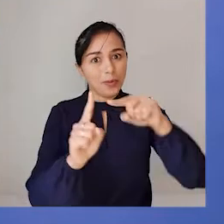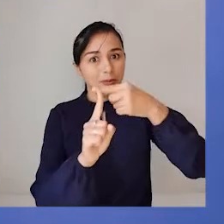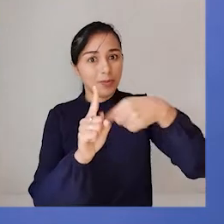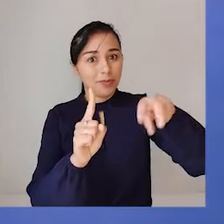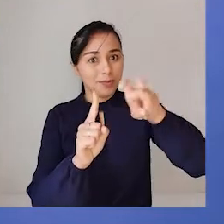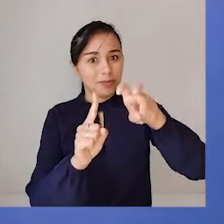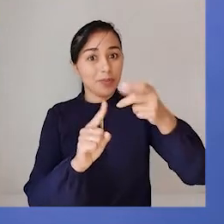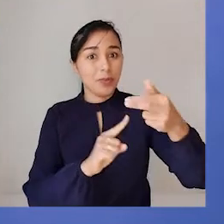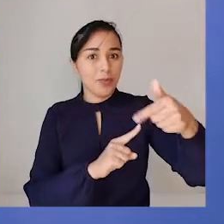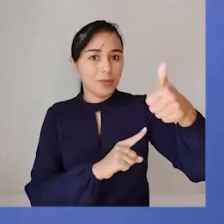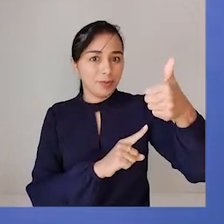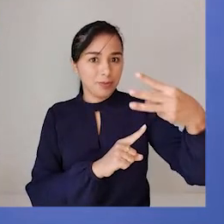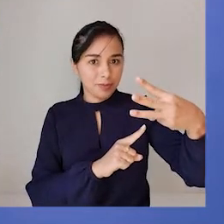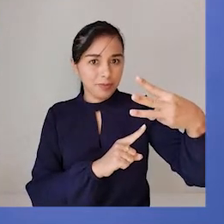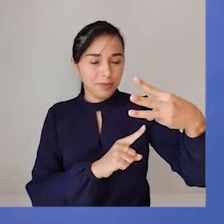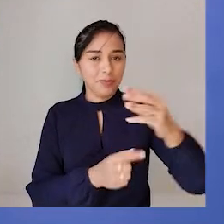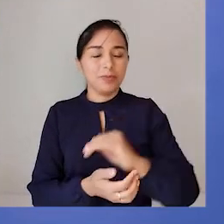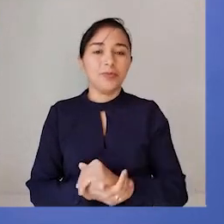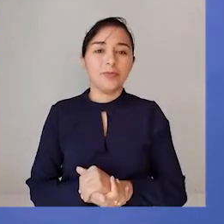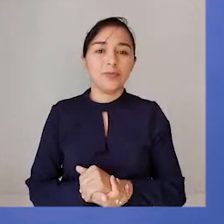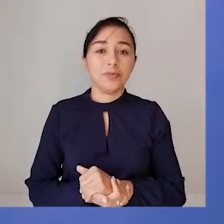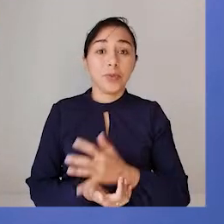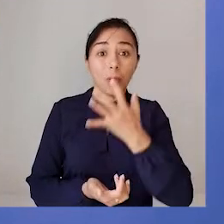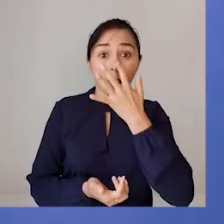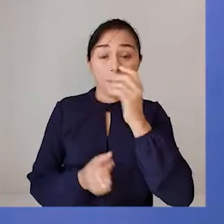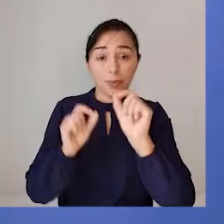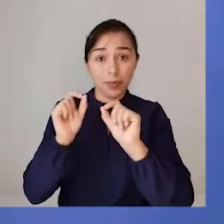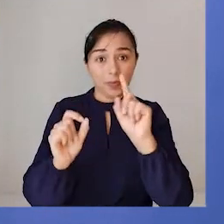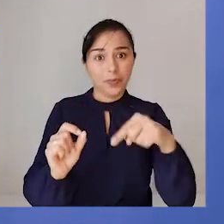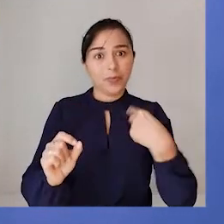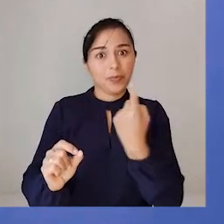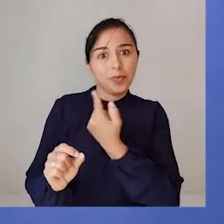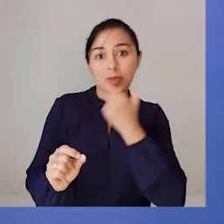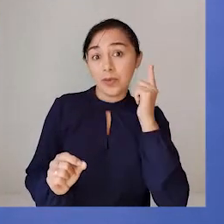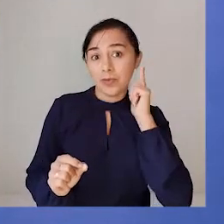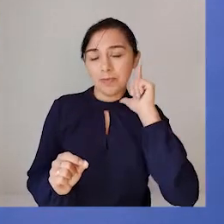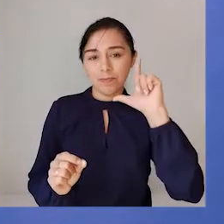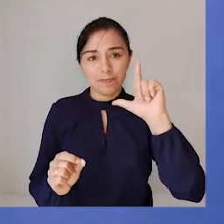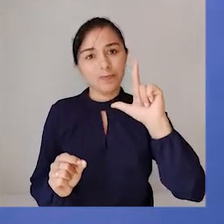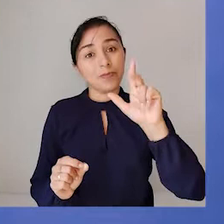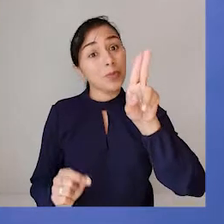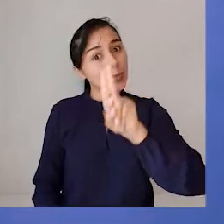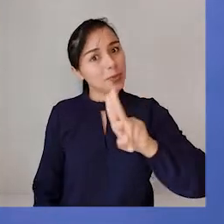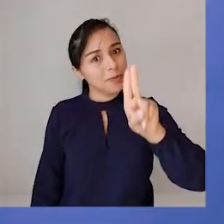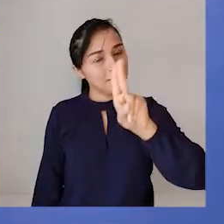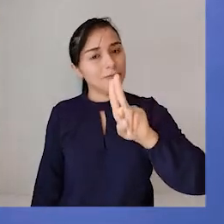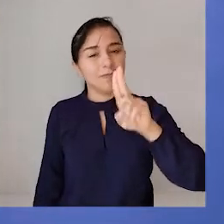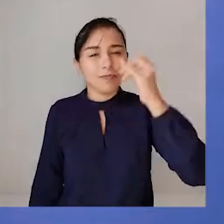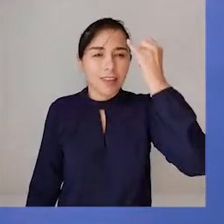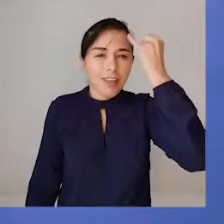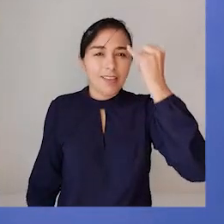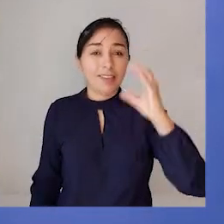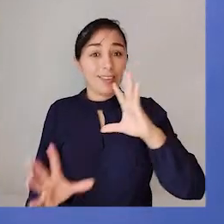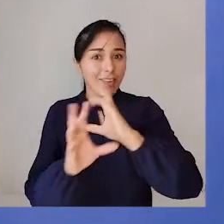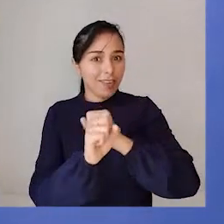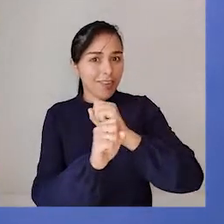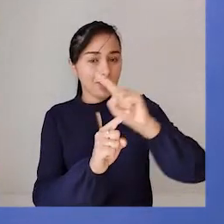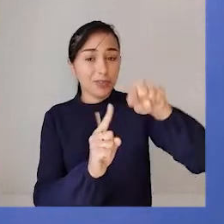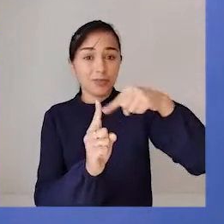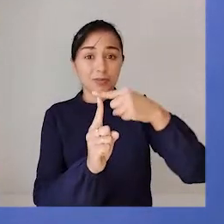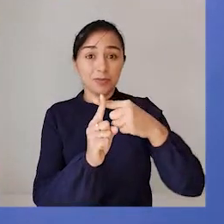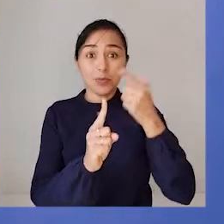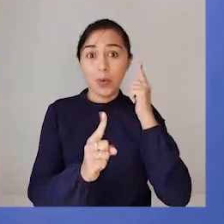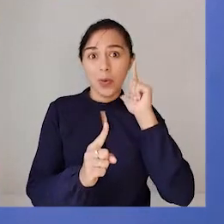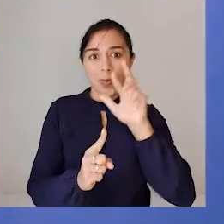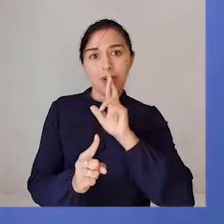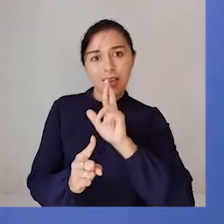figurinhas. Observem vocês que nós conseguimos utilizar a adição, a ideia da adição, para